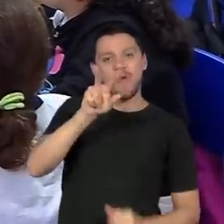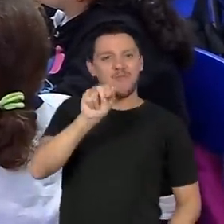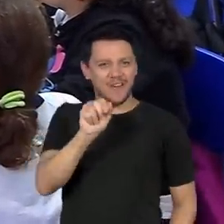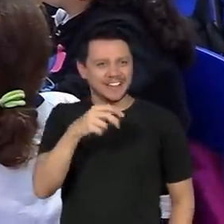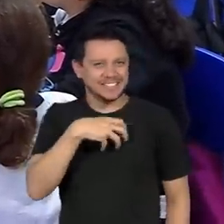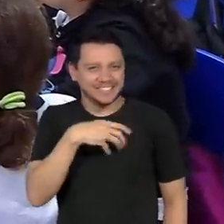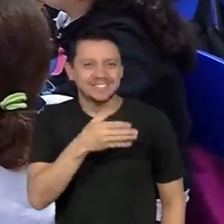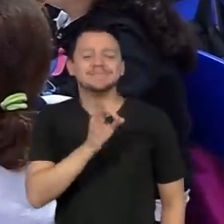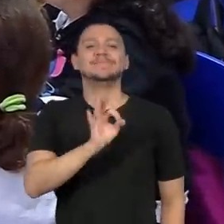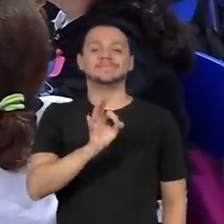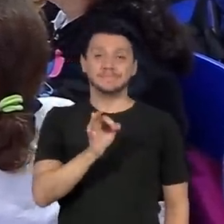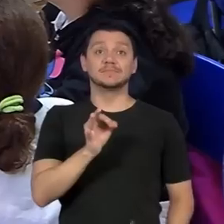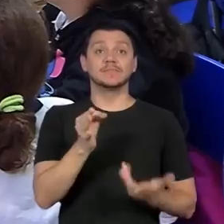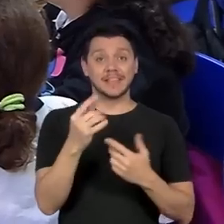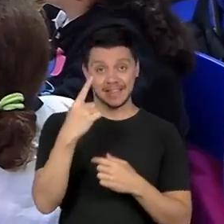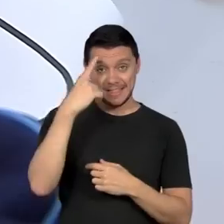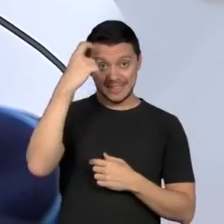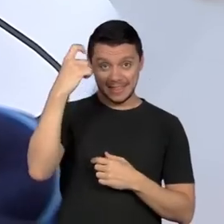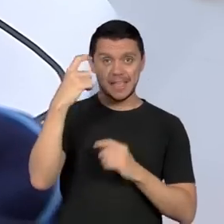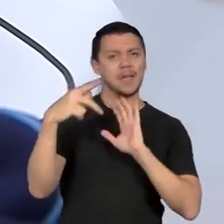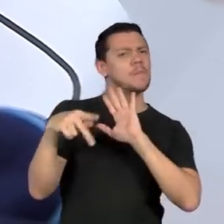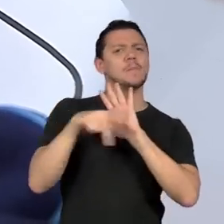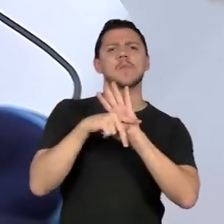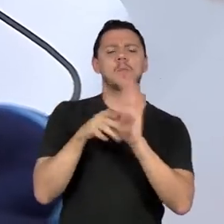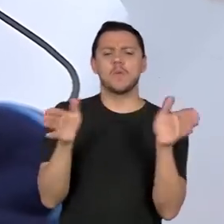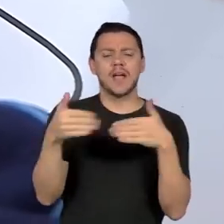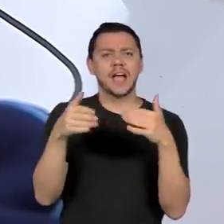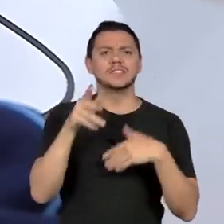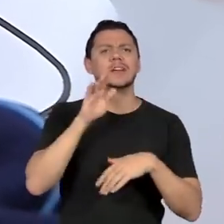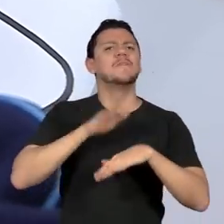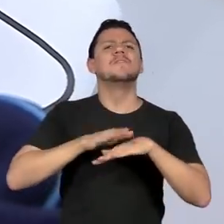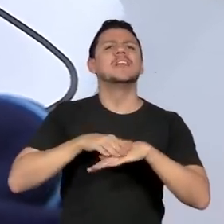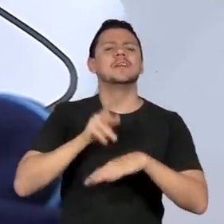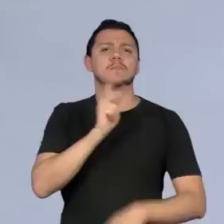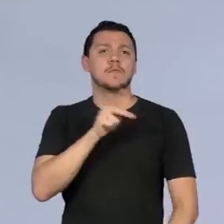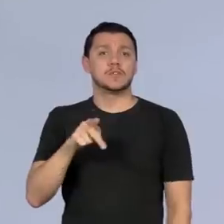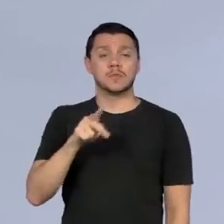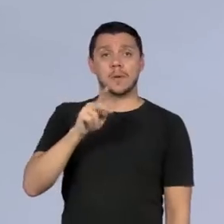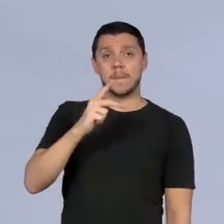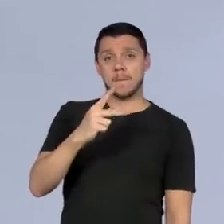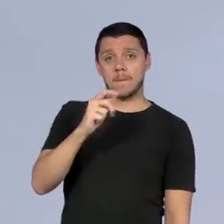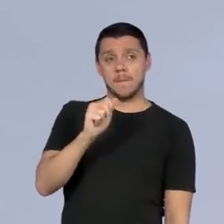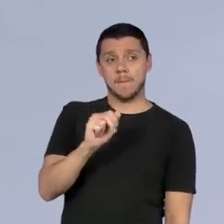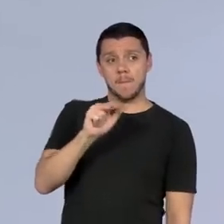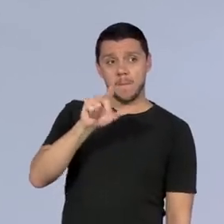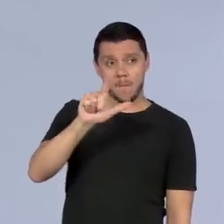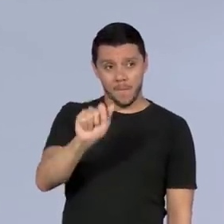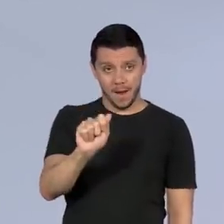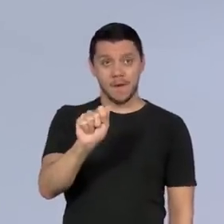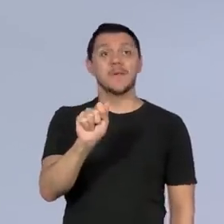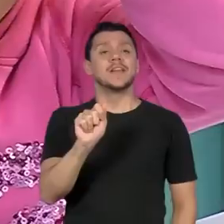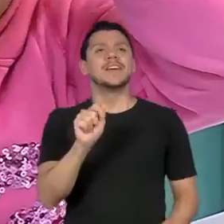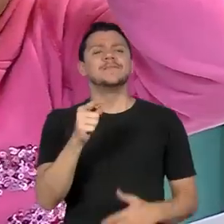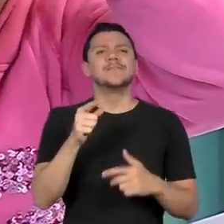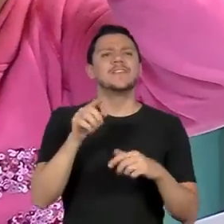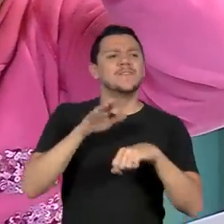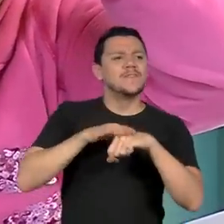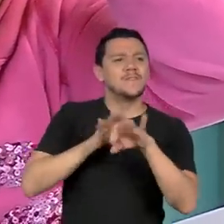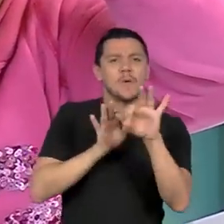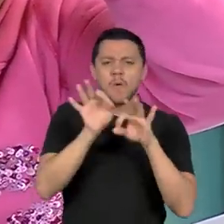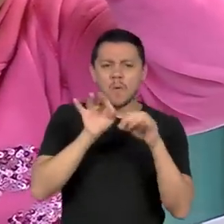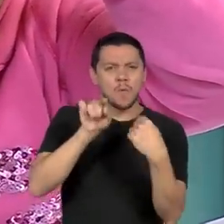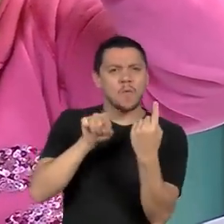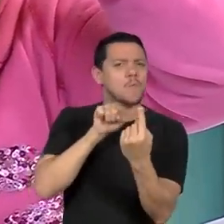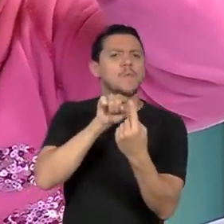caixa foi da professora Paula, que viu a necessidade de aproximar as crianças de um conteúdo que parece abstrato. Assim,